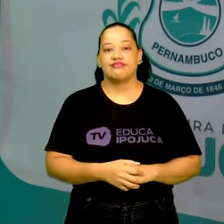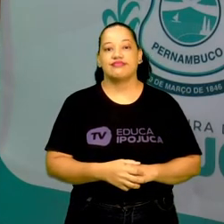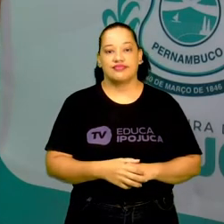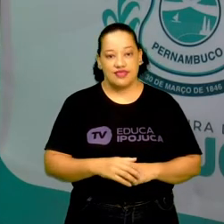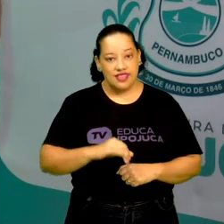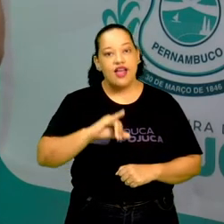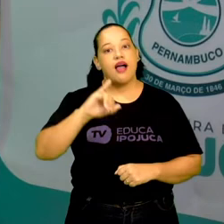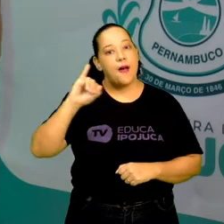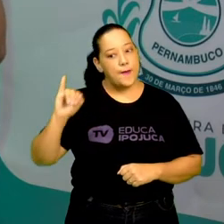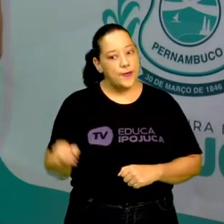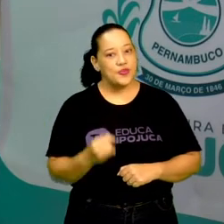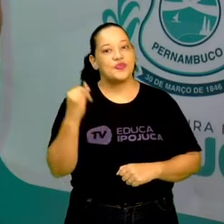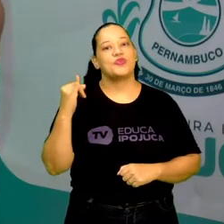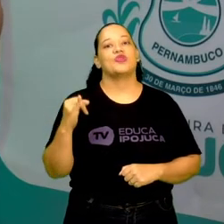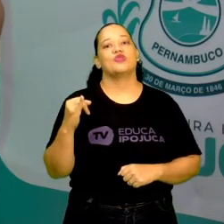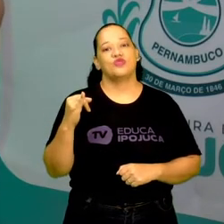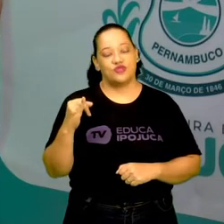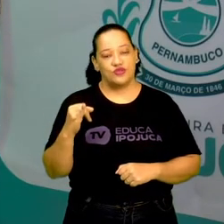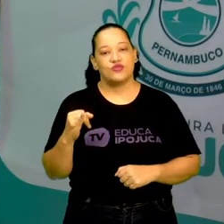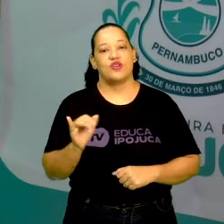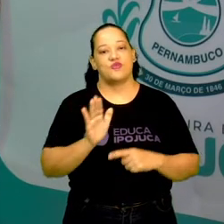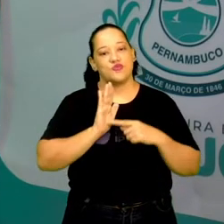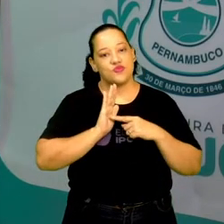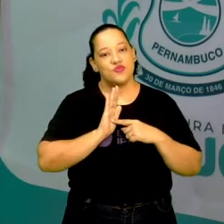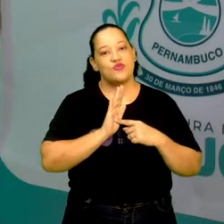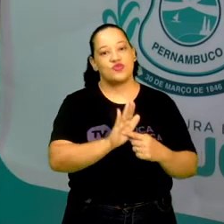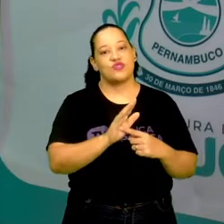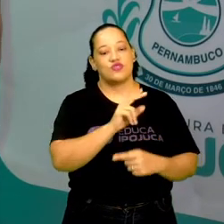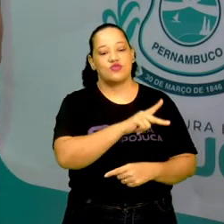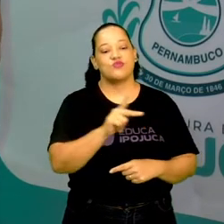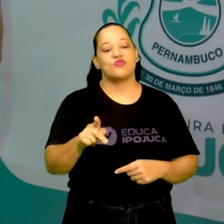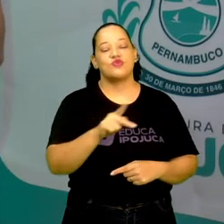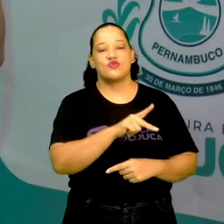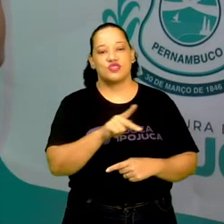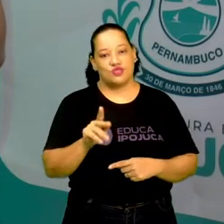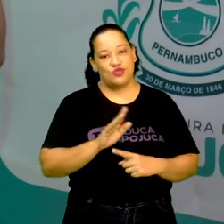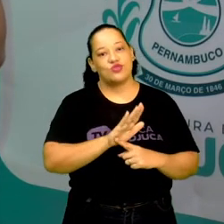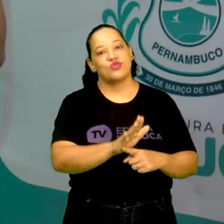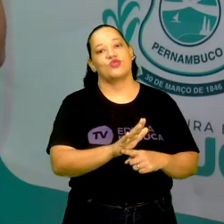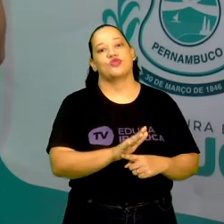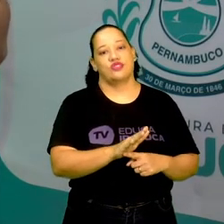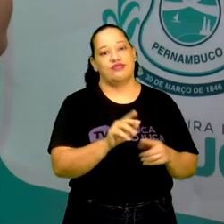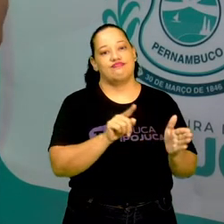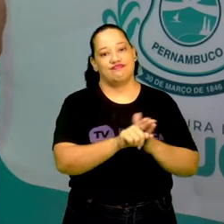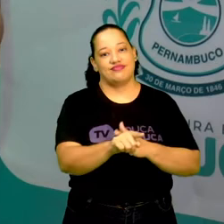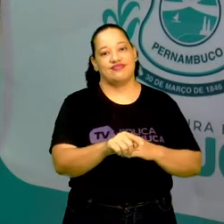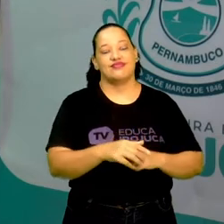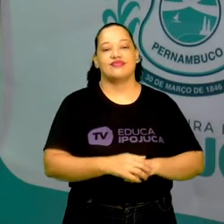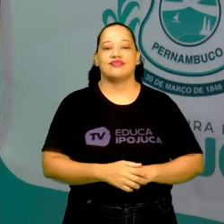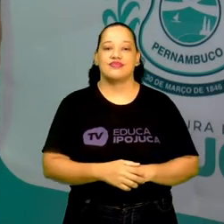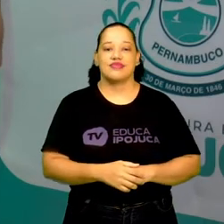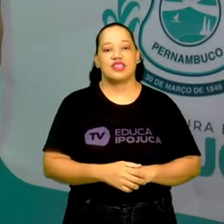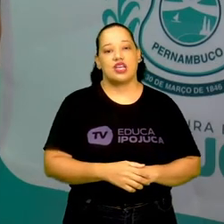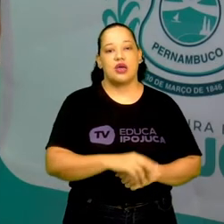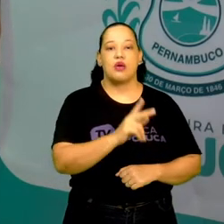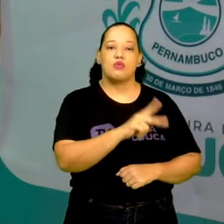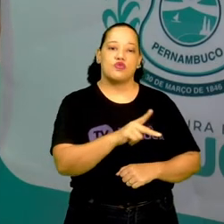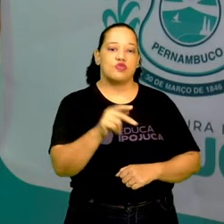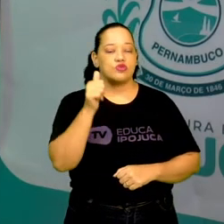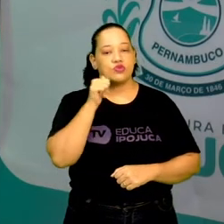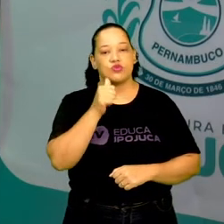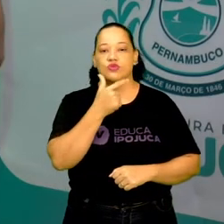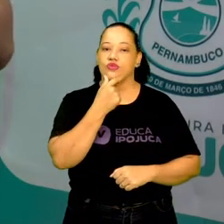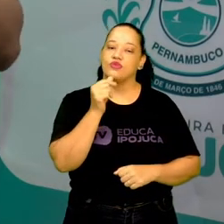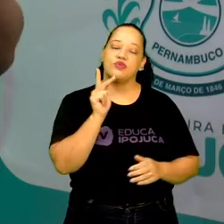Aproveite e leve também essa proposta para os seus professores. A professora ou o professor